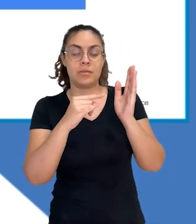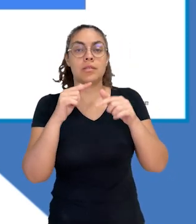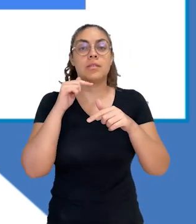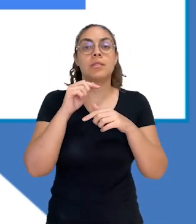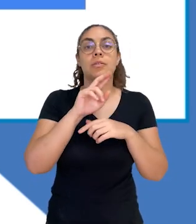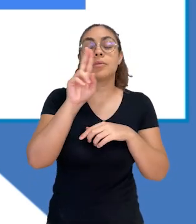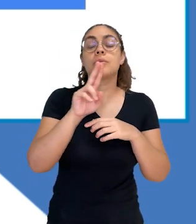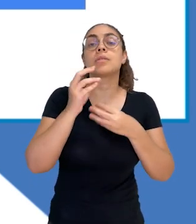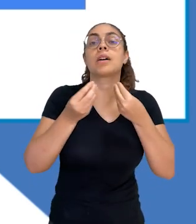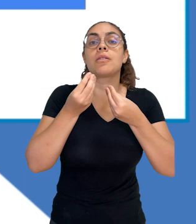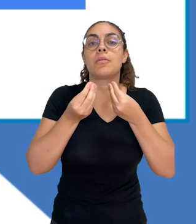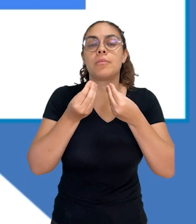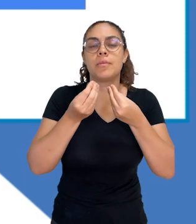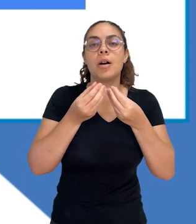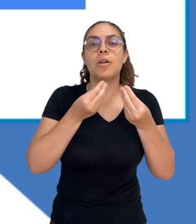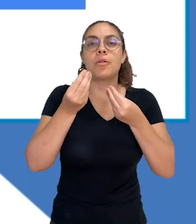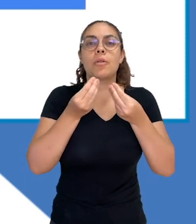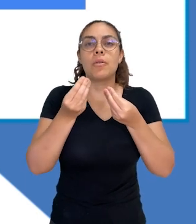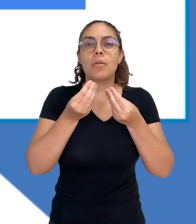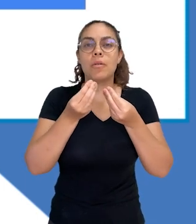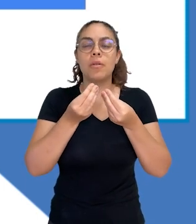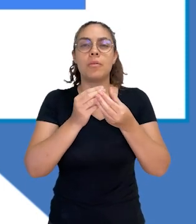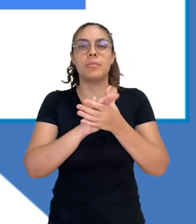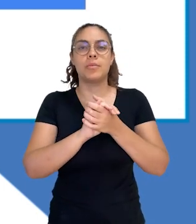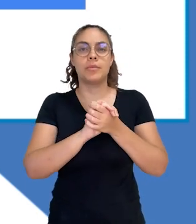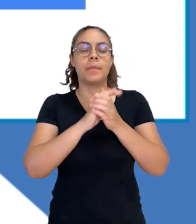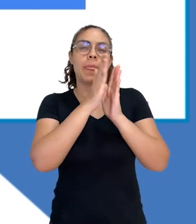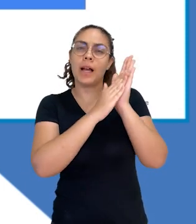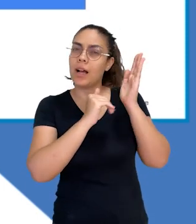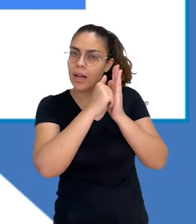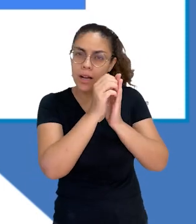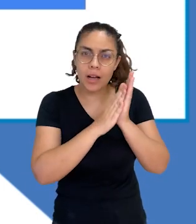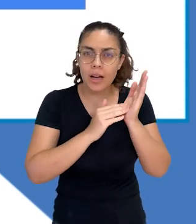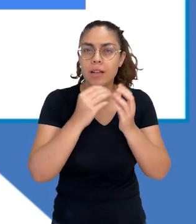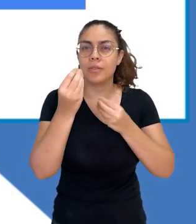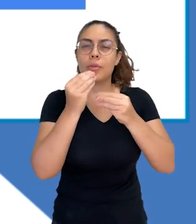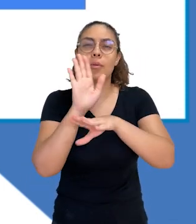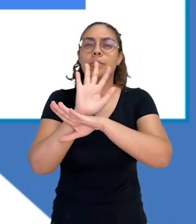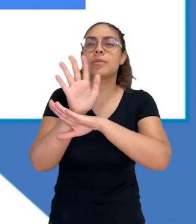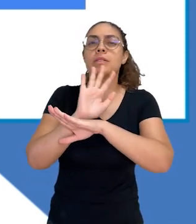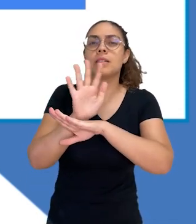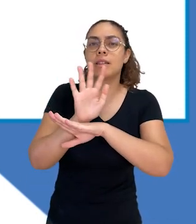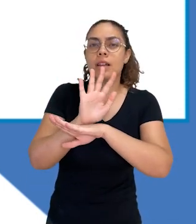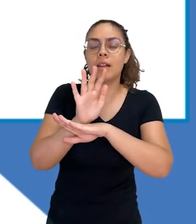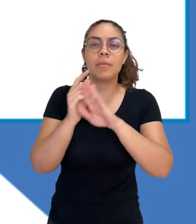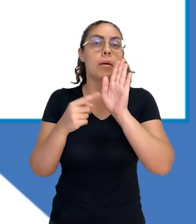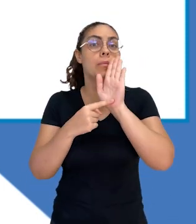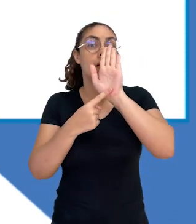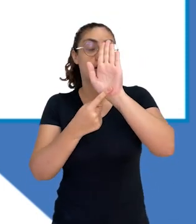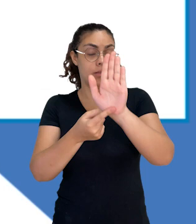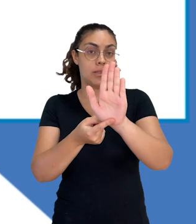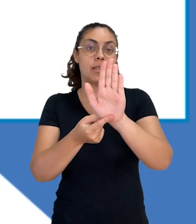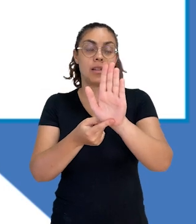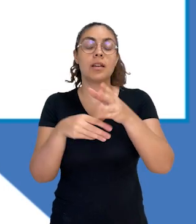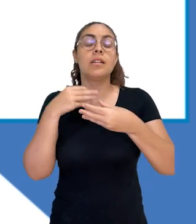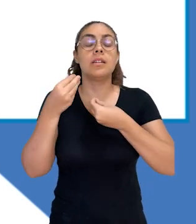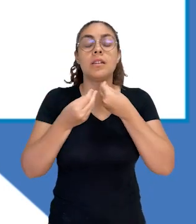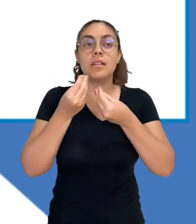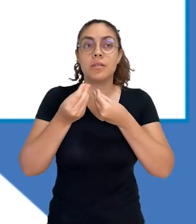é como a literatura, como a arte, como o cinema, constrói estereótipos e como nós podemos